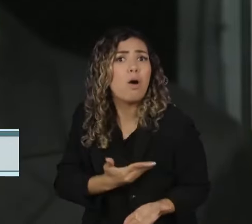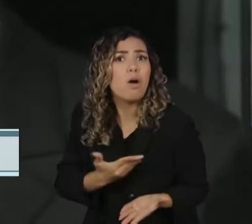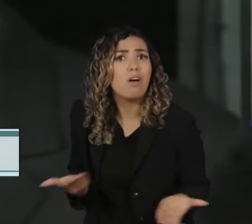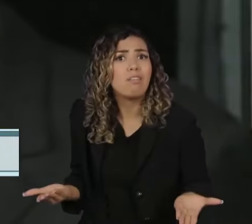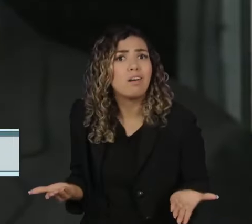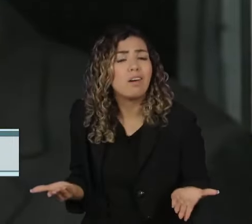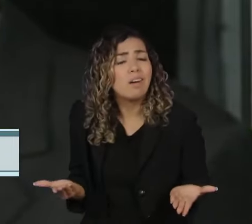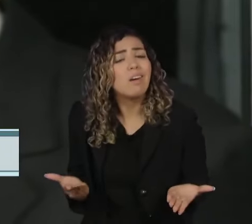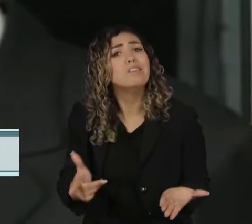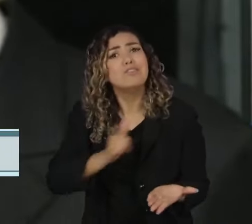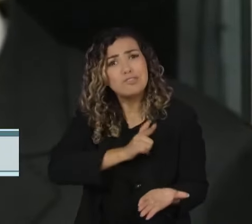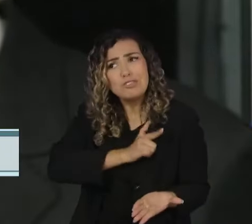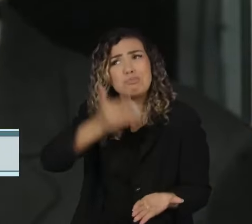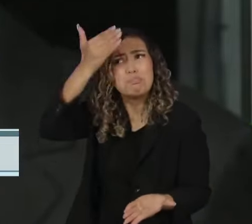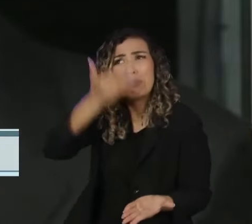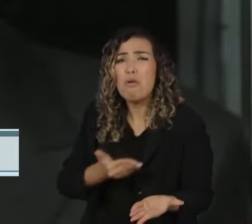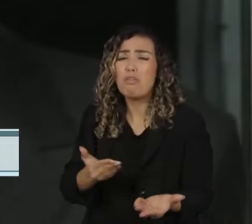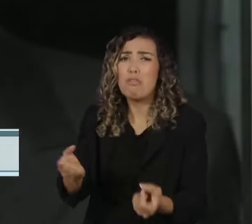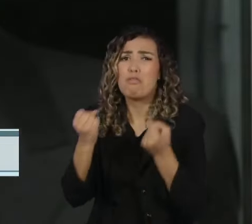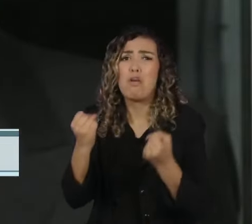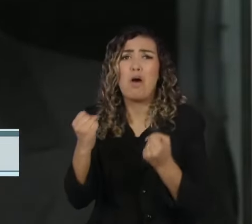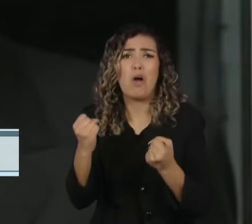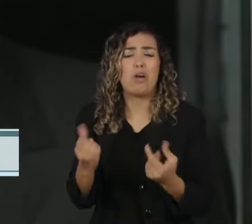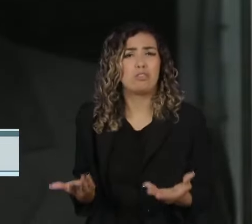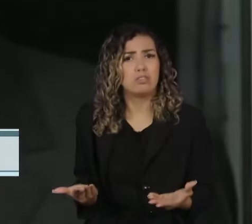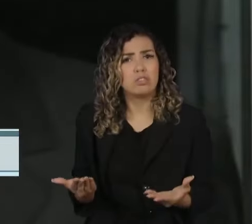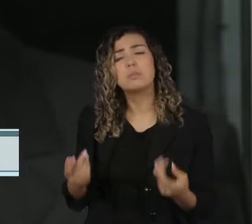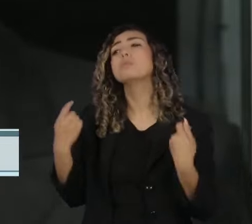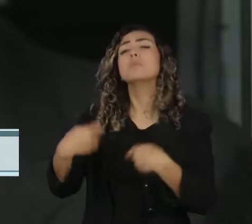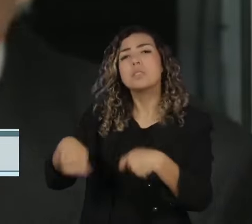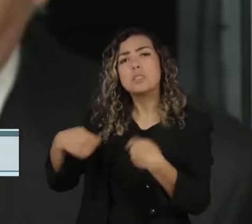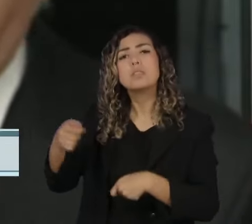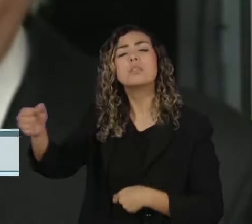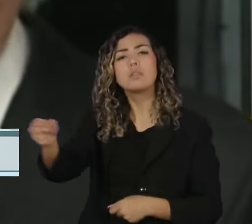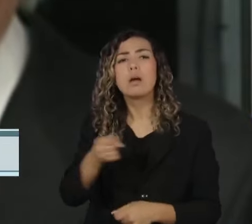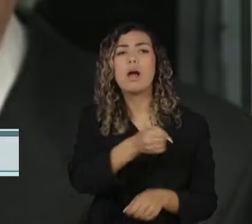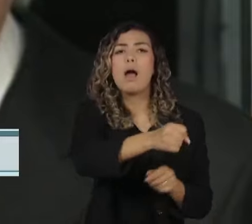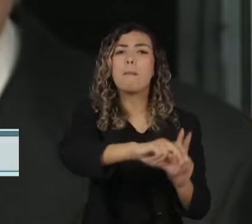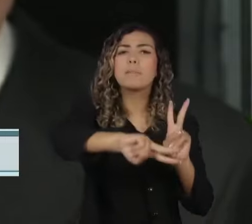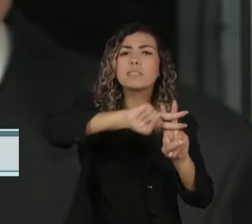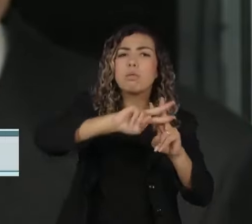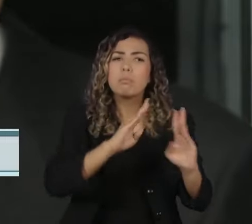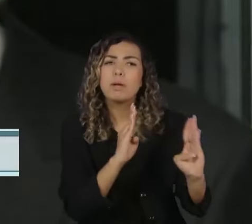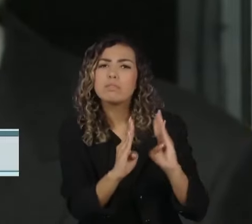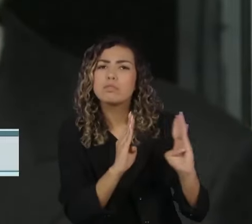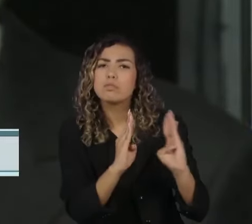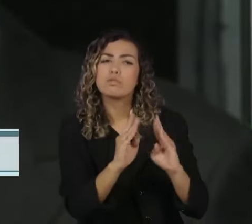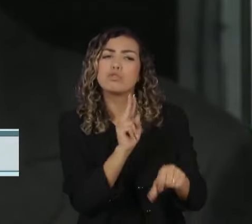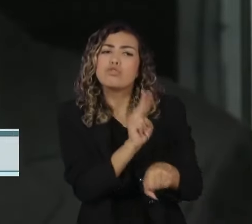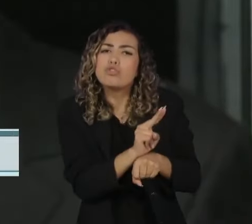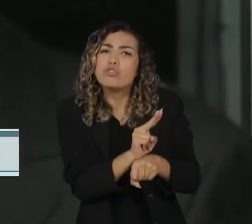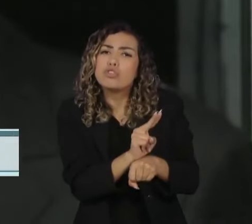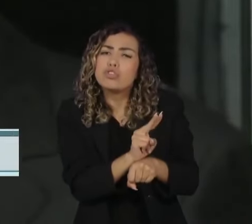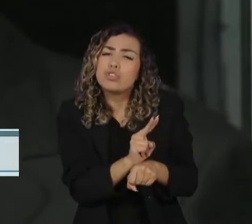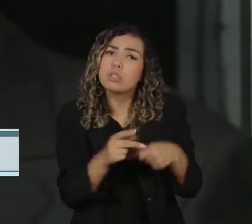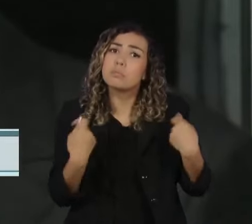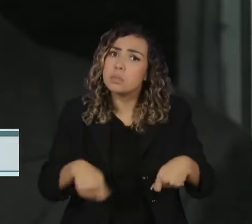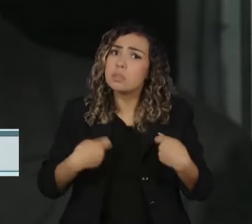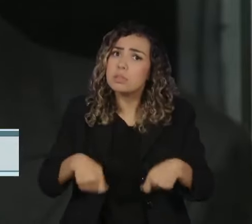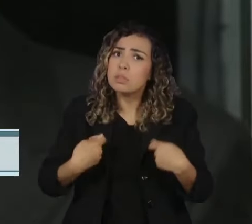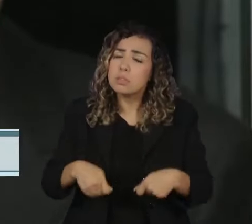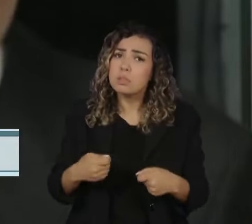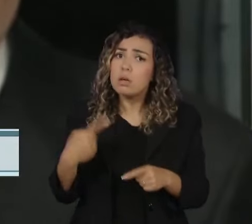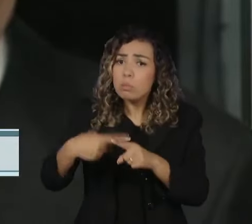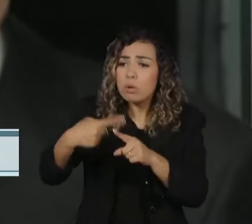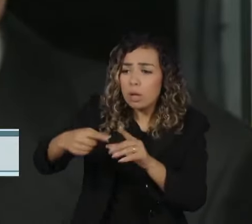fortíssimos. Até porque a prisão preventiva, ela exige, primeiramente, a constatação da materialidade